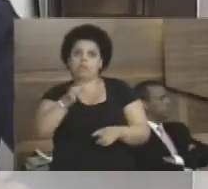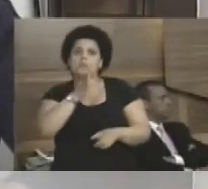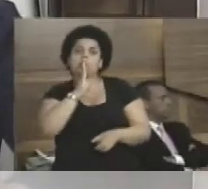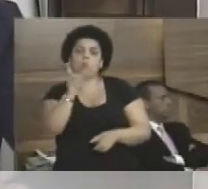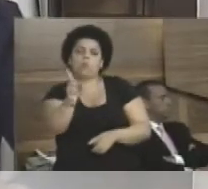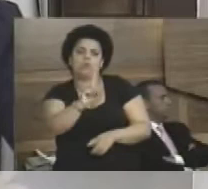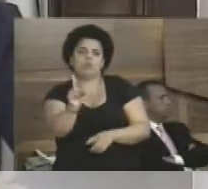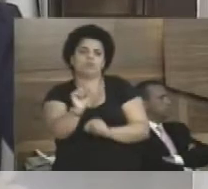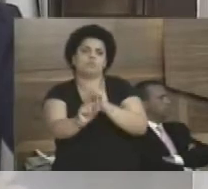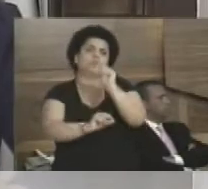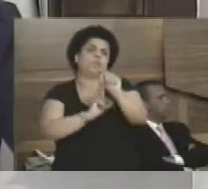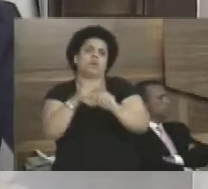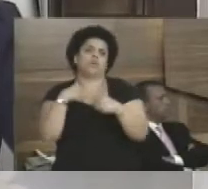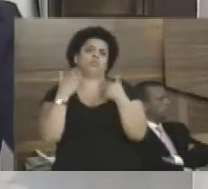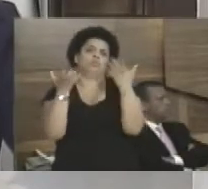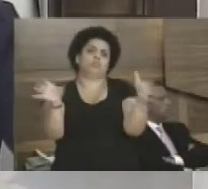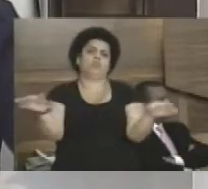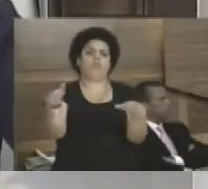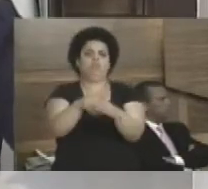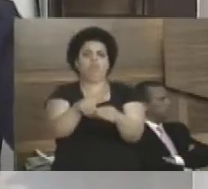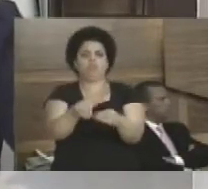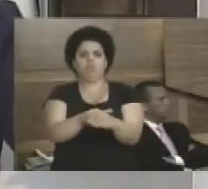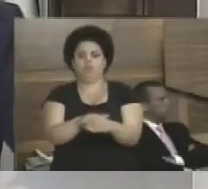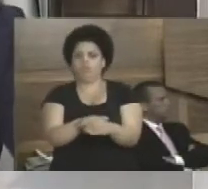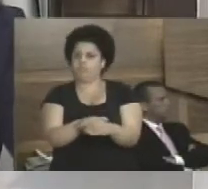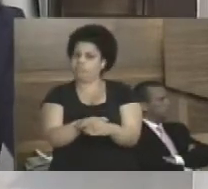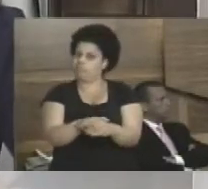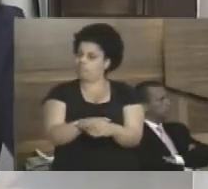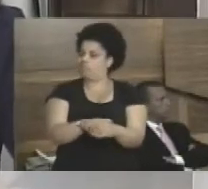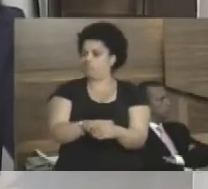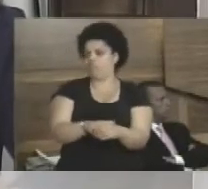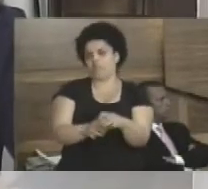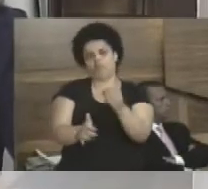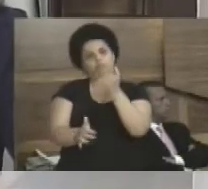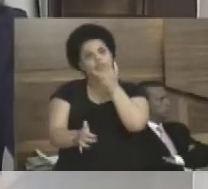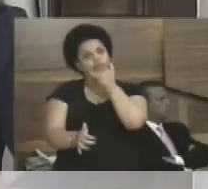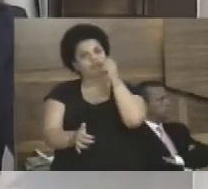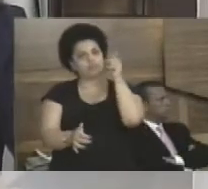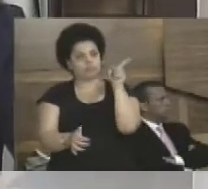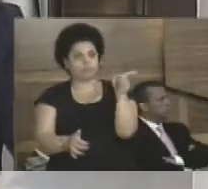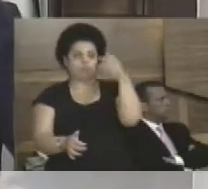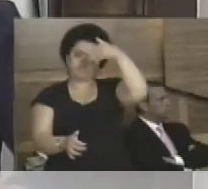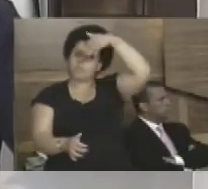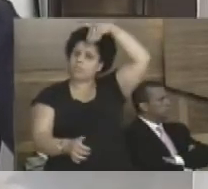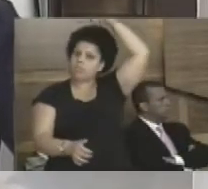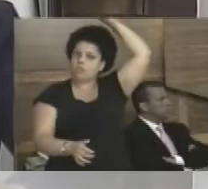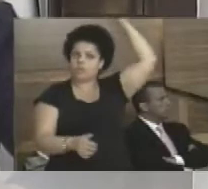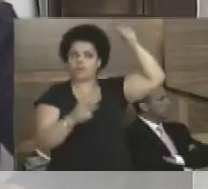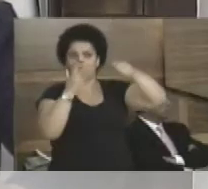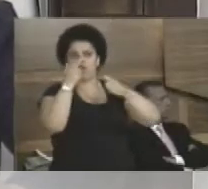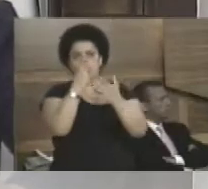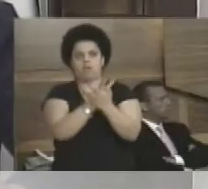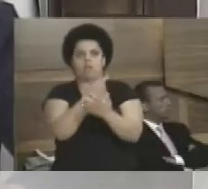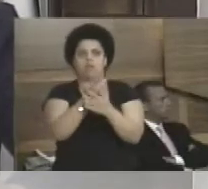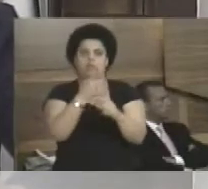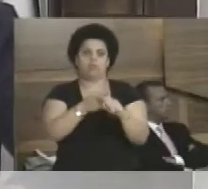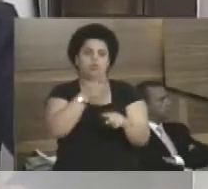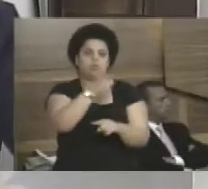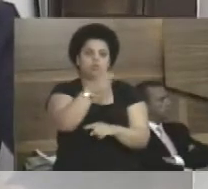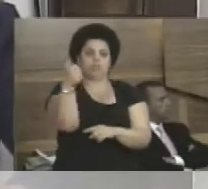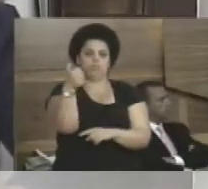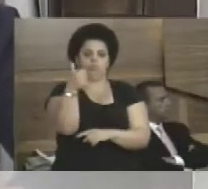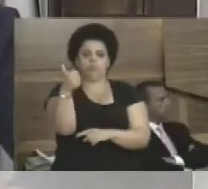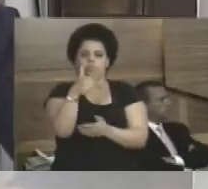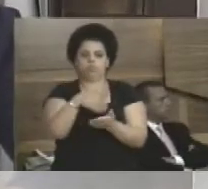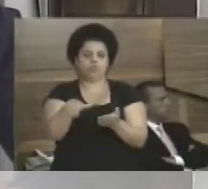conhecimento para poder se manifestar quanto à matéria, para mim, no Marcos Santo Antônio, ela cai por terra porque ele é o primeiro secretário dessa